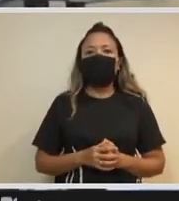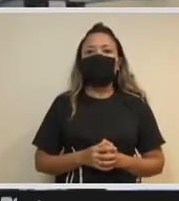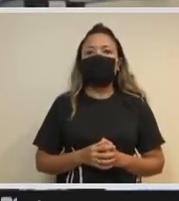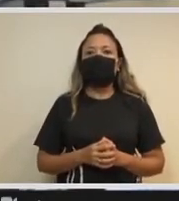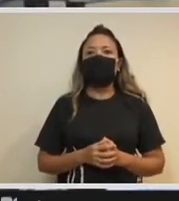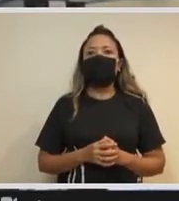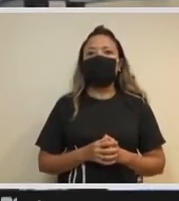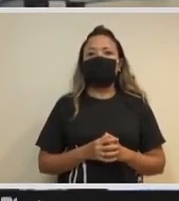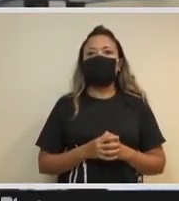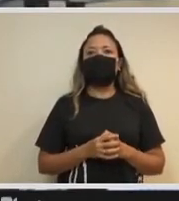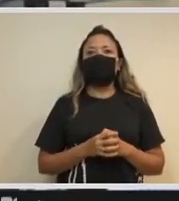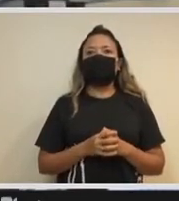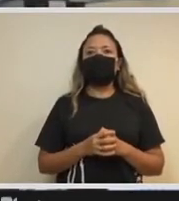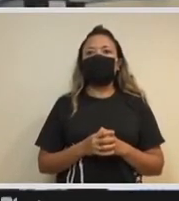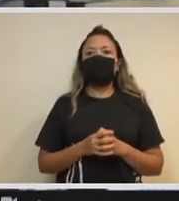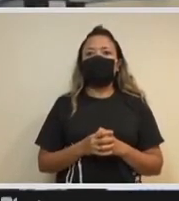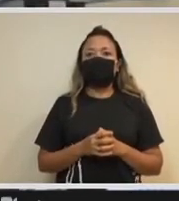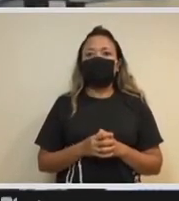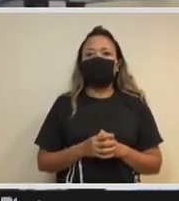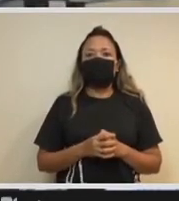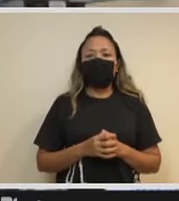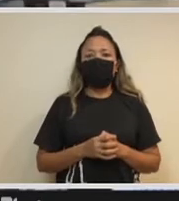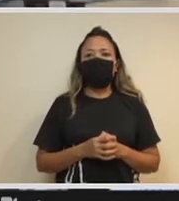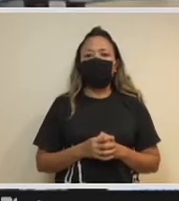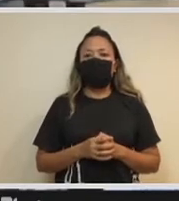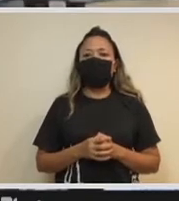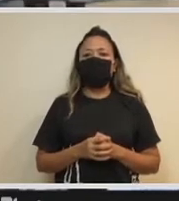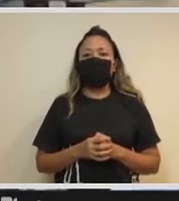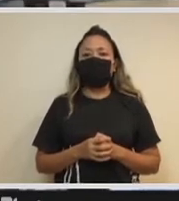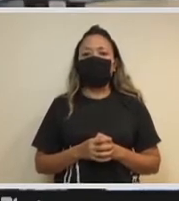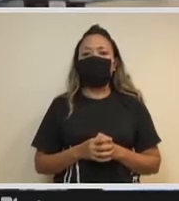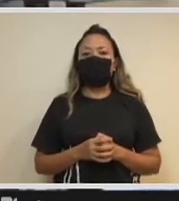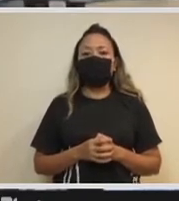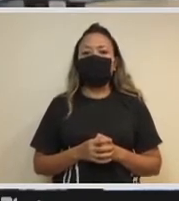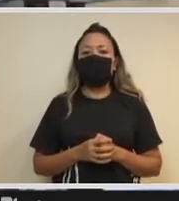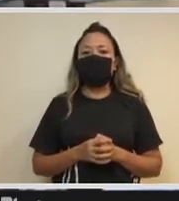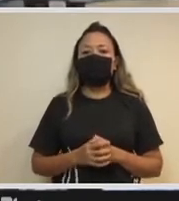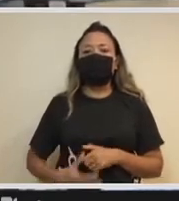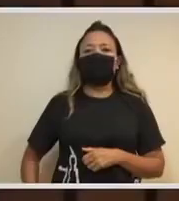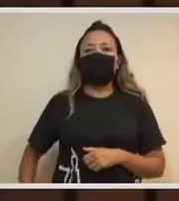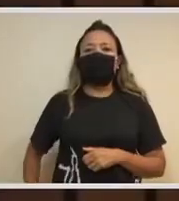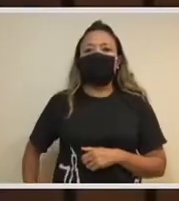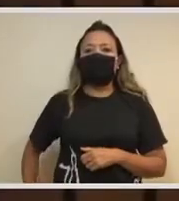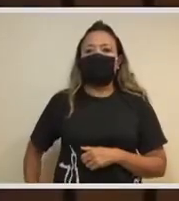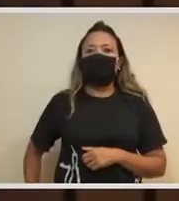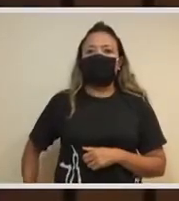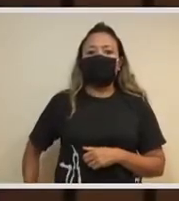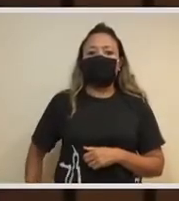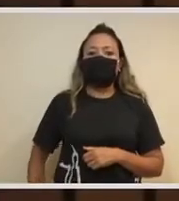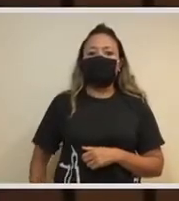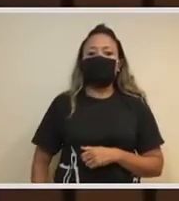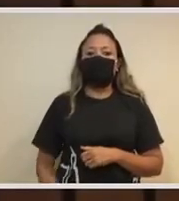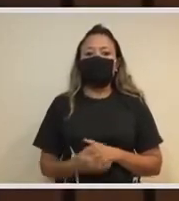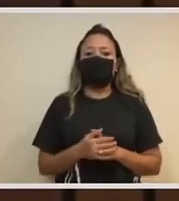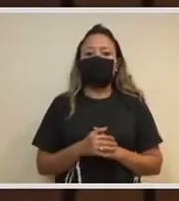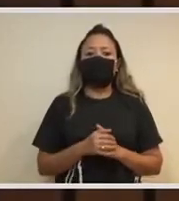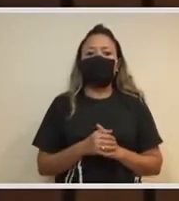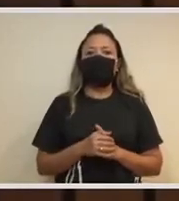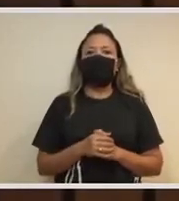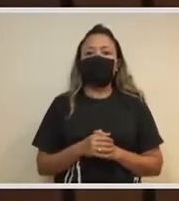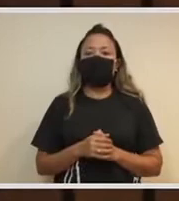na linha muito próxima ao desenvolvimento institucional. Como fazer a tese da inscrição